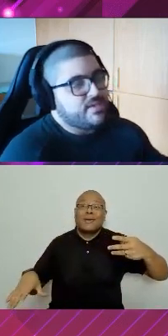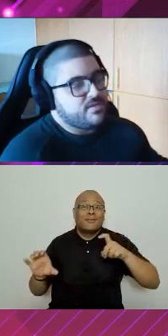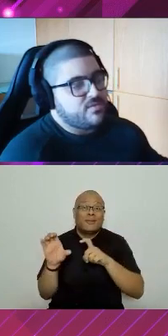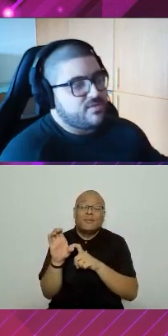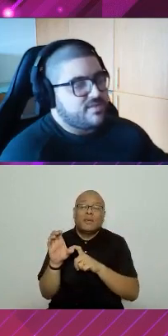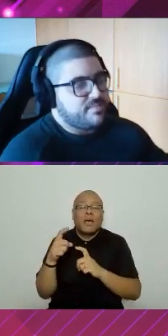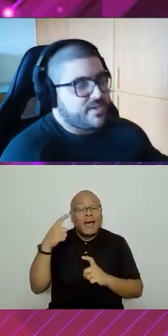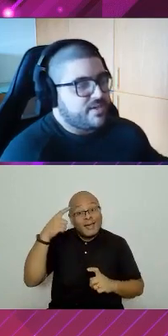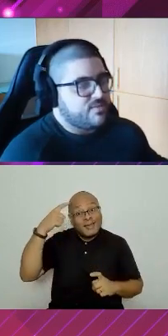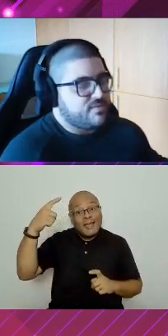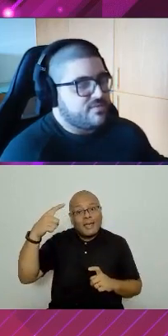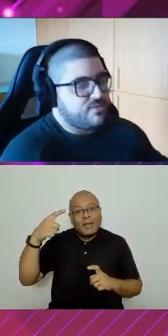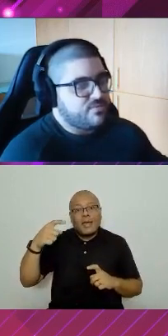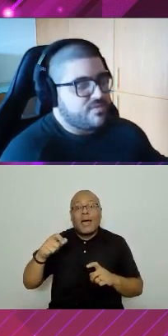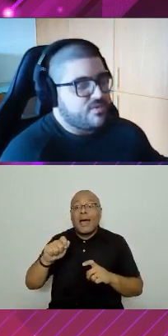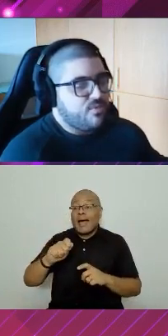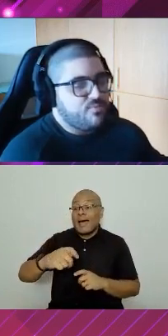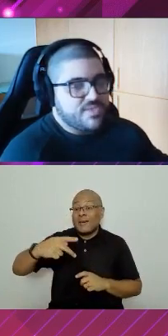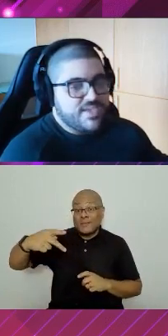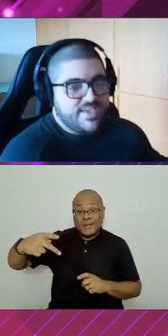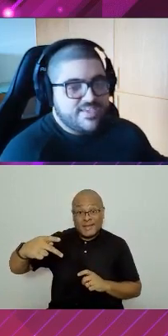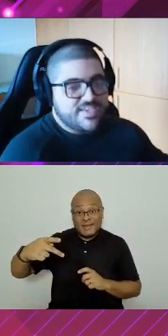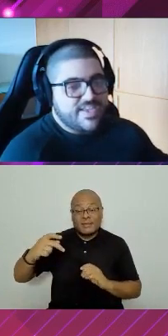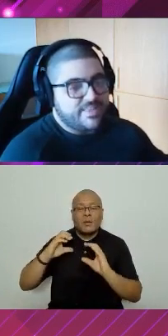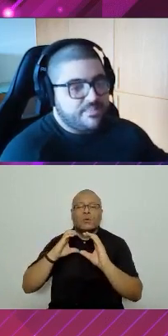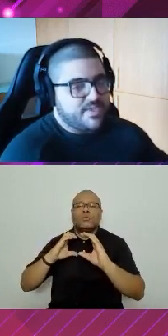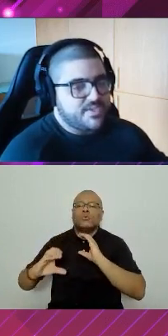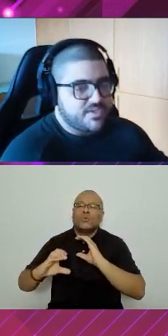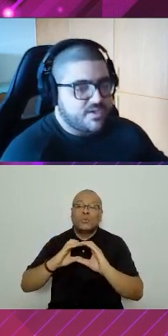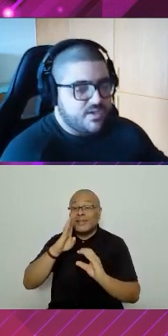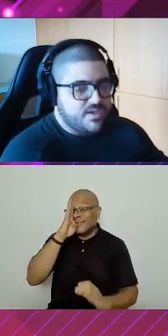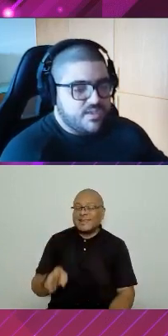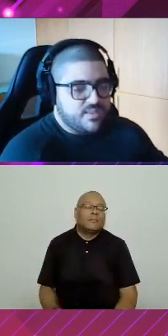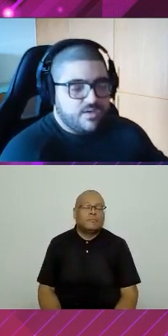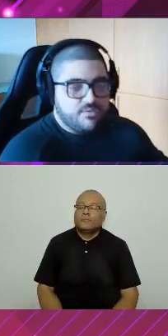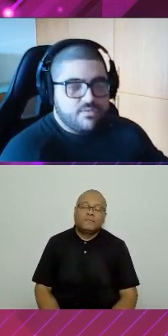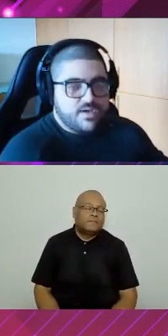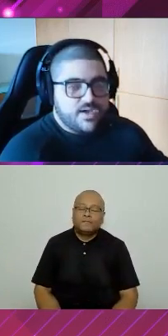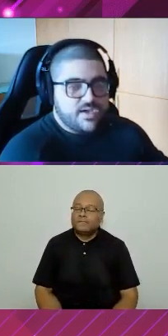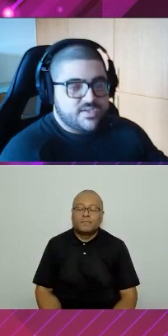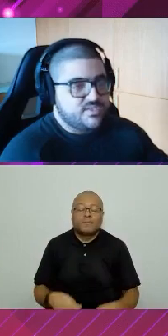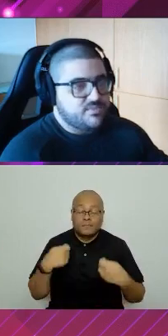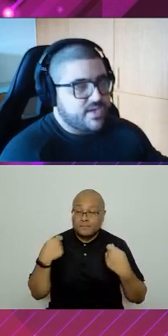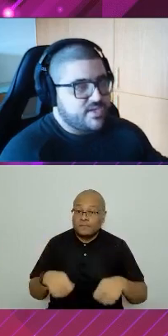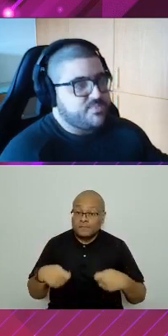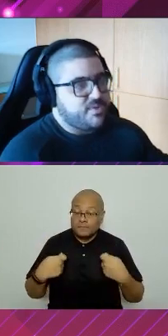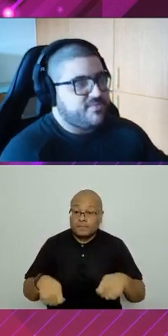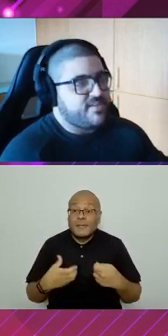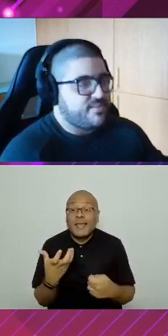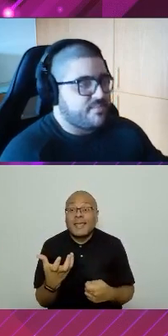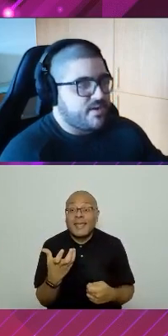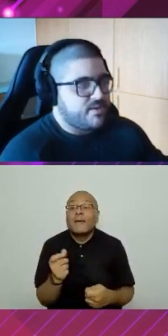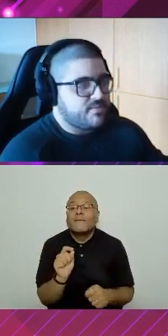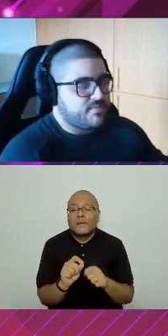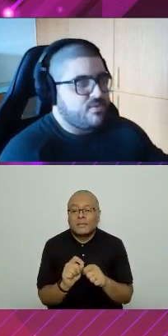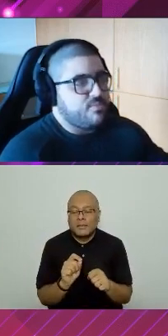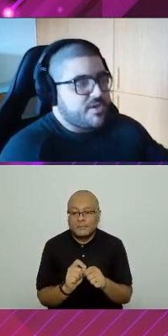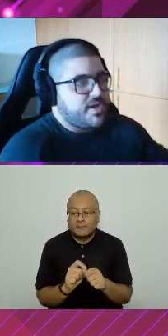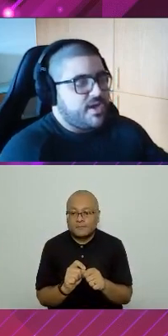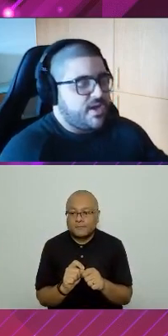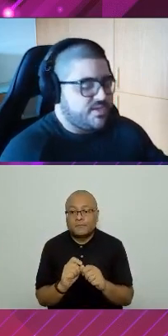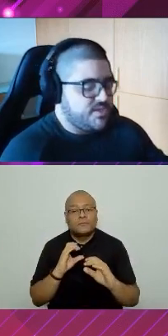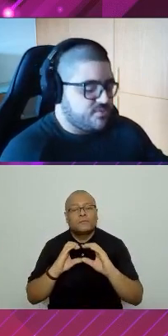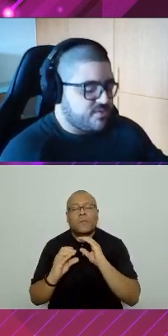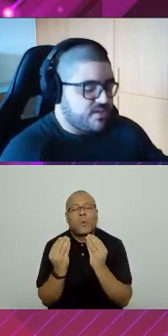a ideia é que as nossas aplicações não se comuniquem diretamente. Então, o que a gente pode fazer para se